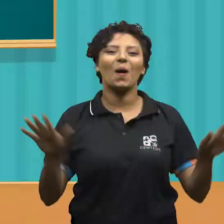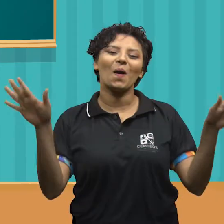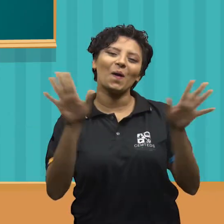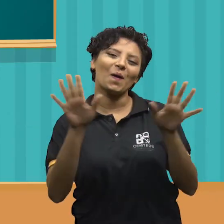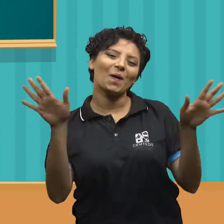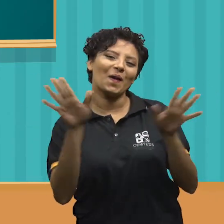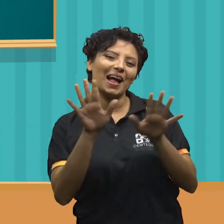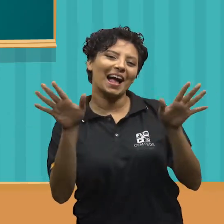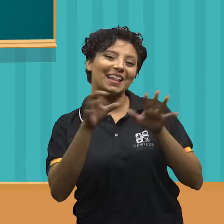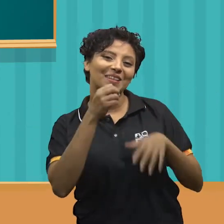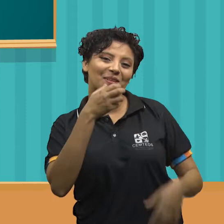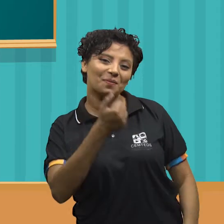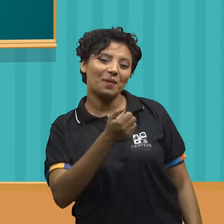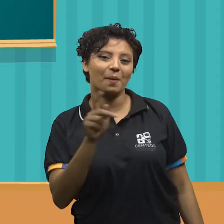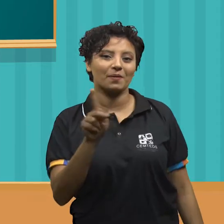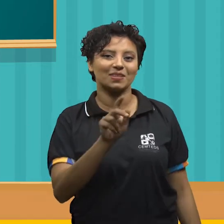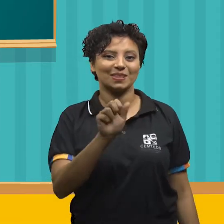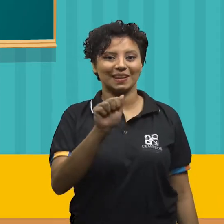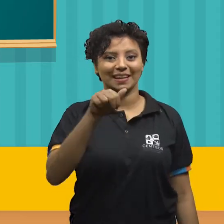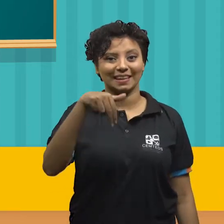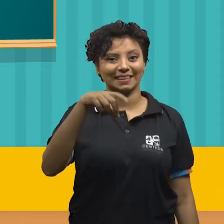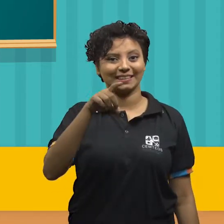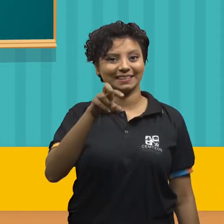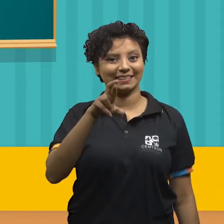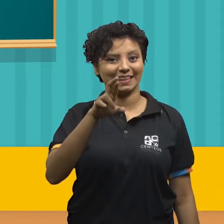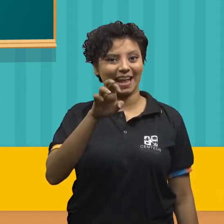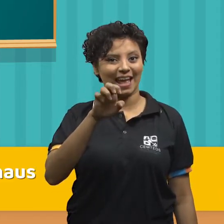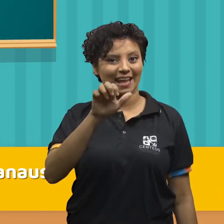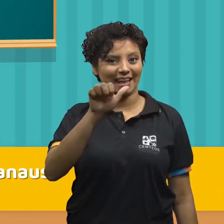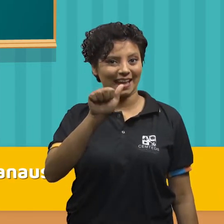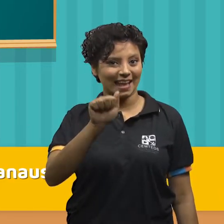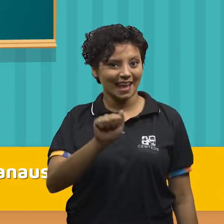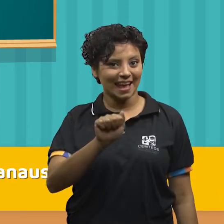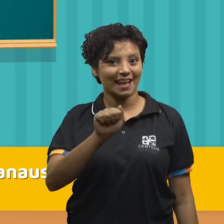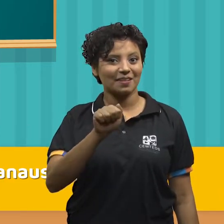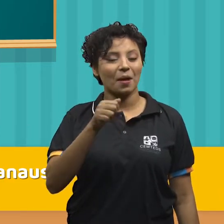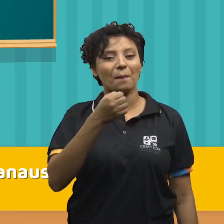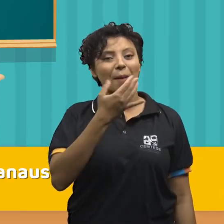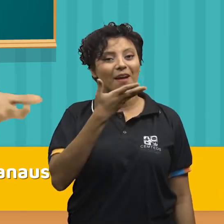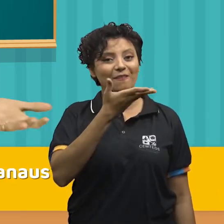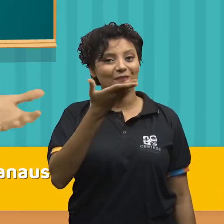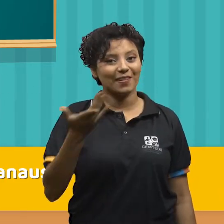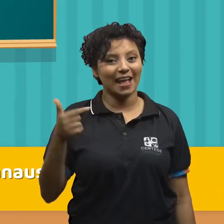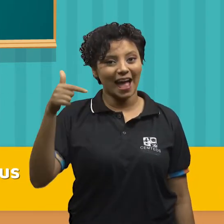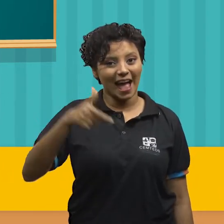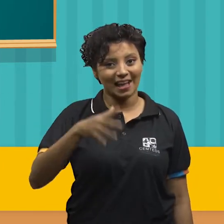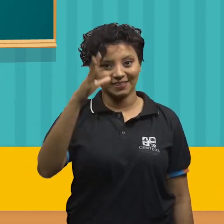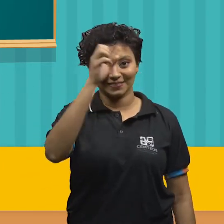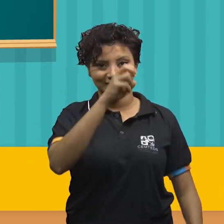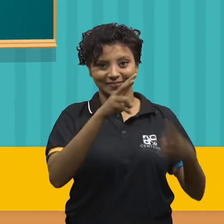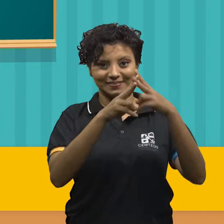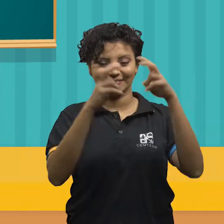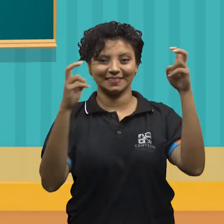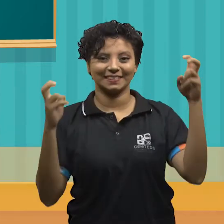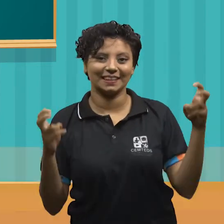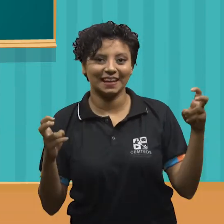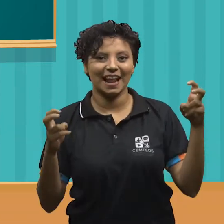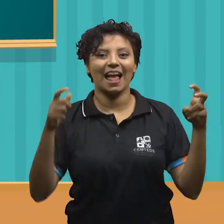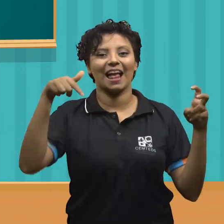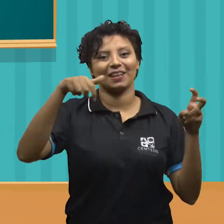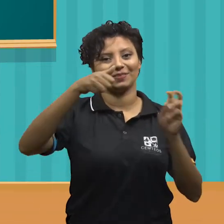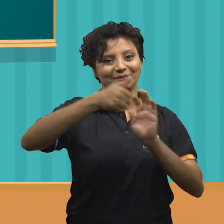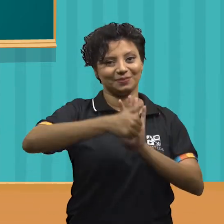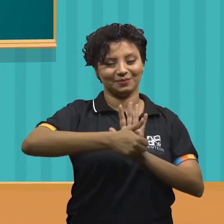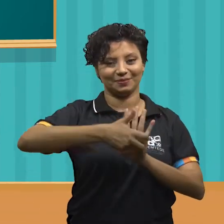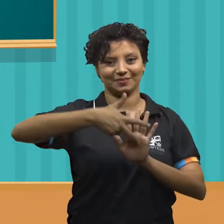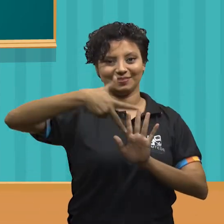Olá turma, tudo bem? Eu sou a professora Andréa Hayden da Divisão da Educação Infantil, bem-vindos ao Projeto Aprender Além da Escola